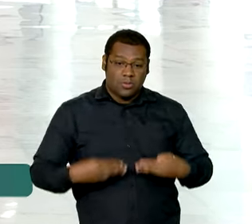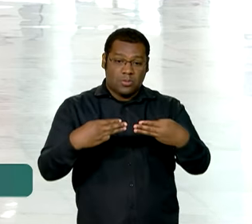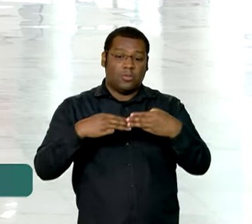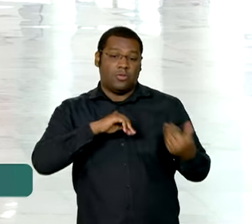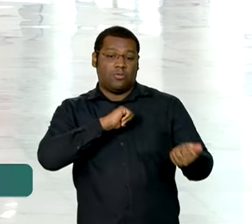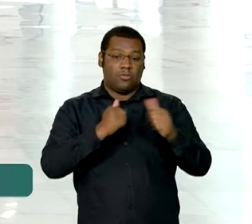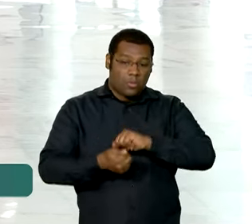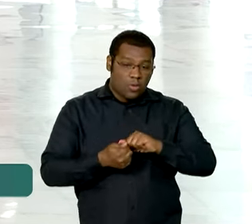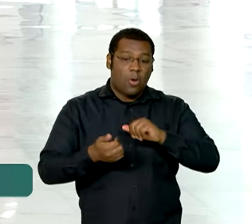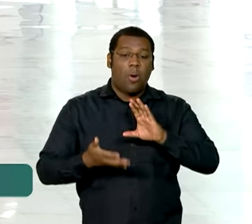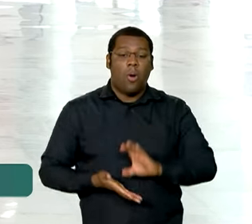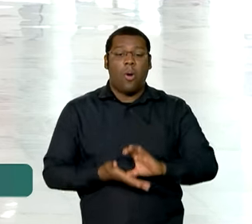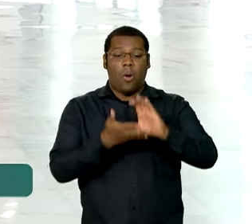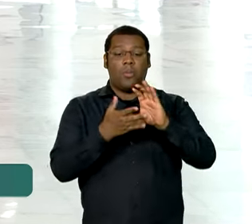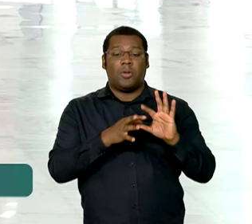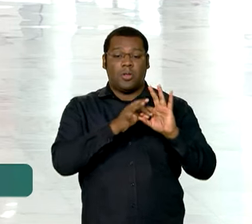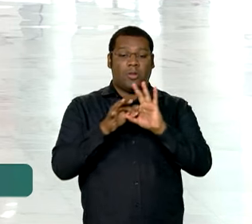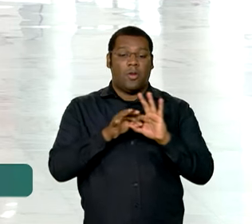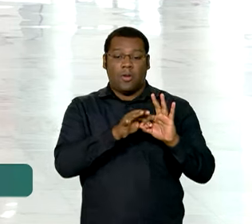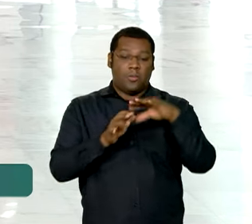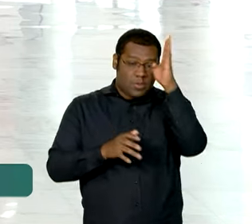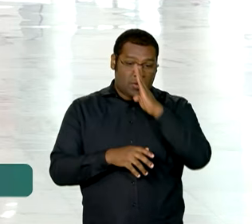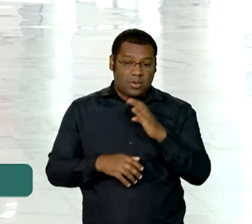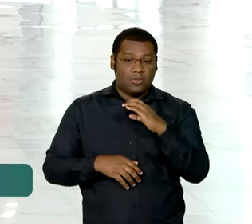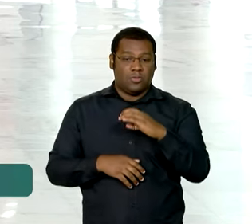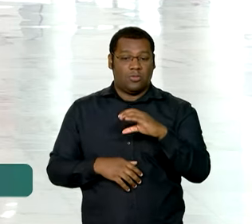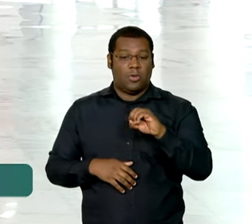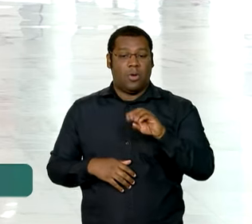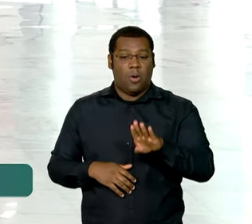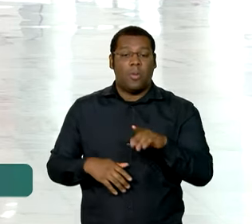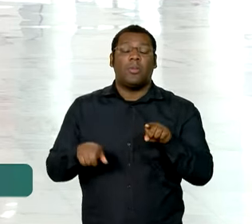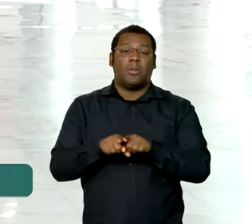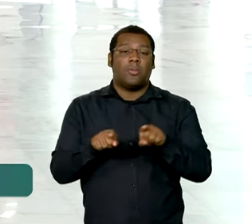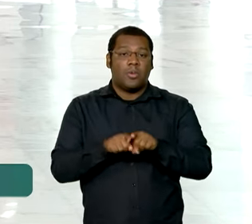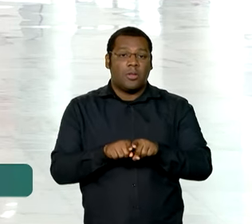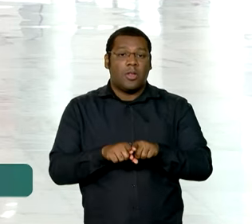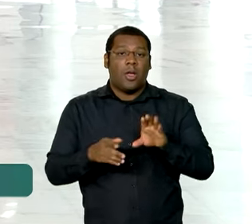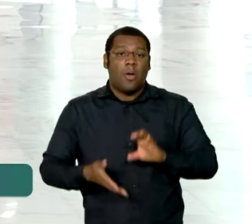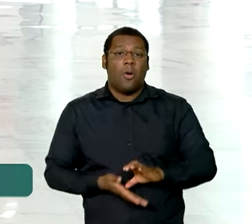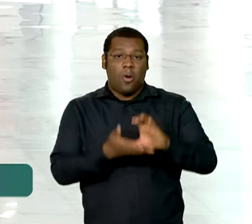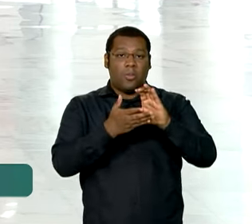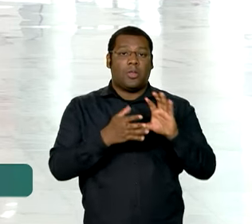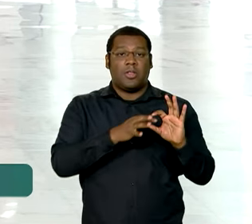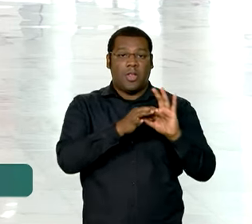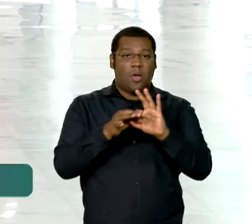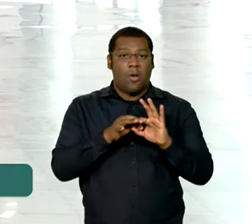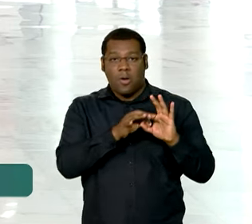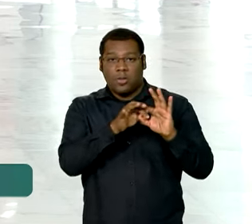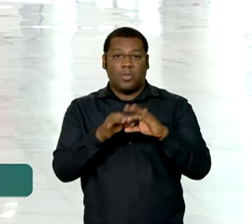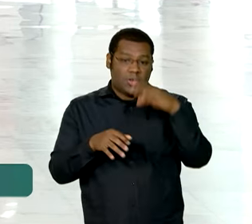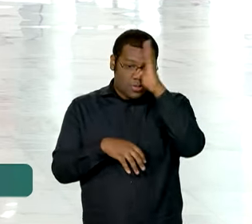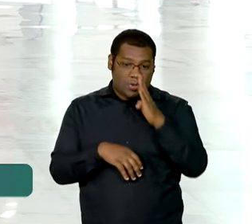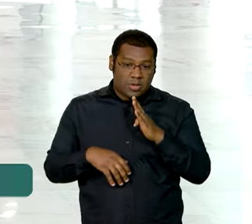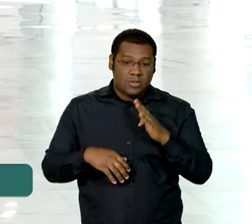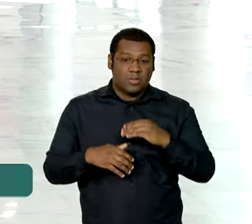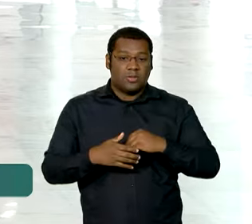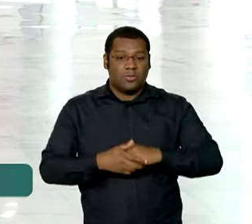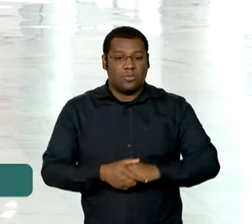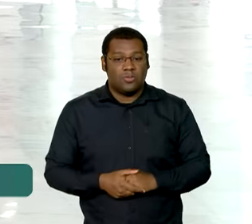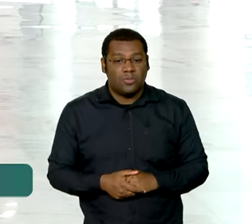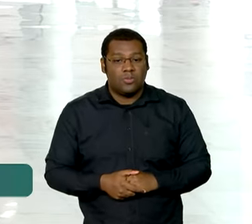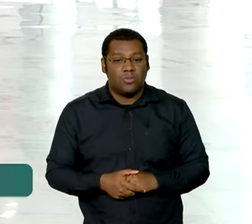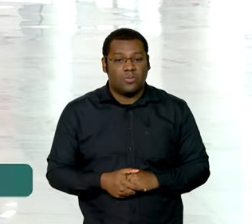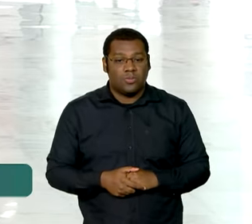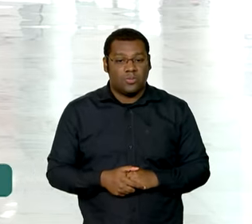Esporte, do Comitê Olímpico do Brasil, COBE, do Comitê Paralímpico Brasileiro e da Confederação Brasileira de Desportos de